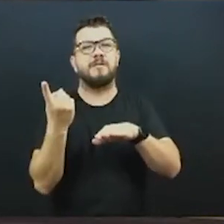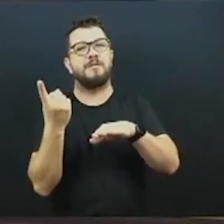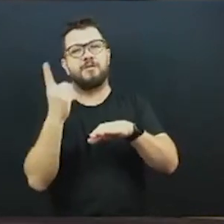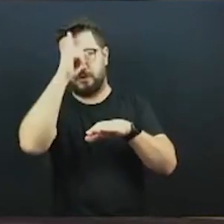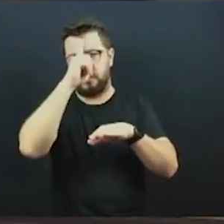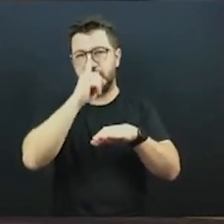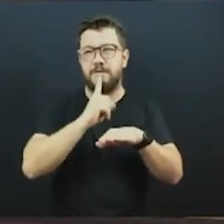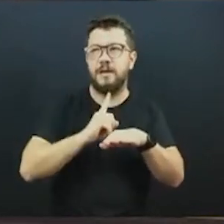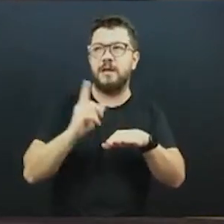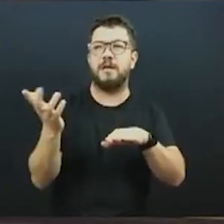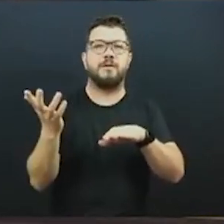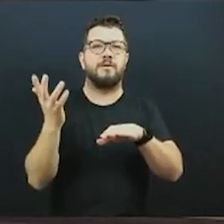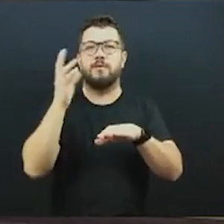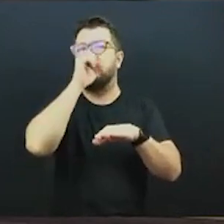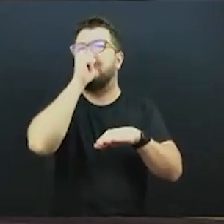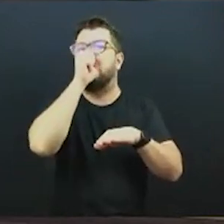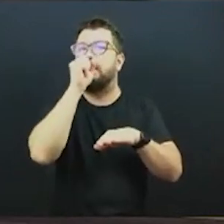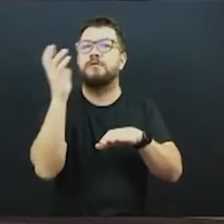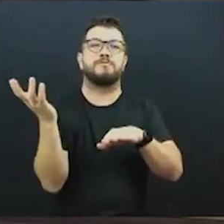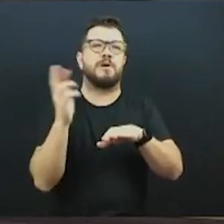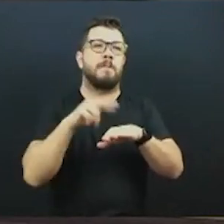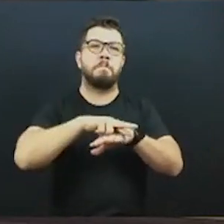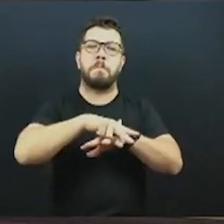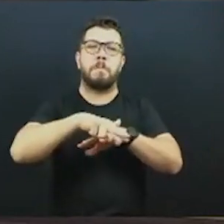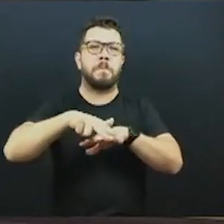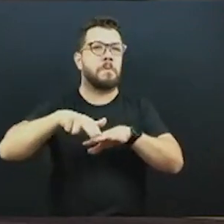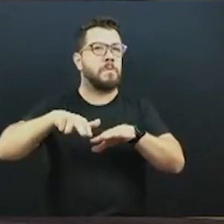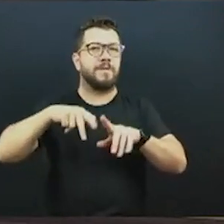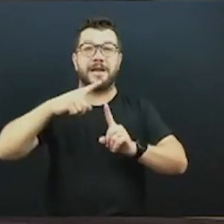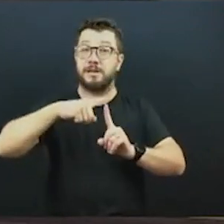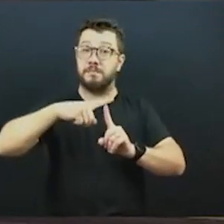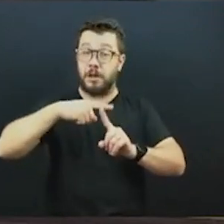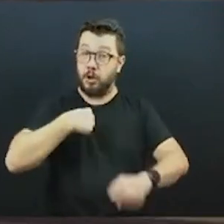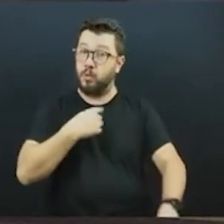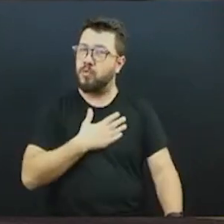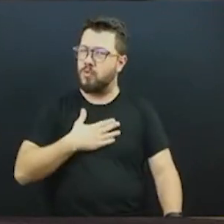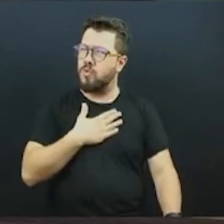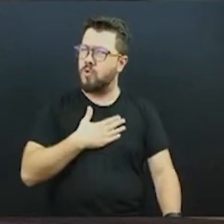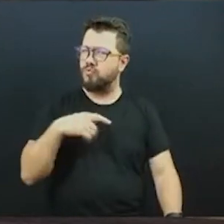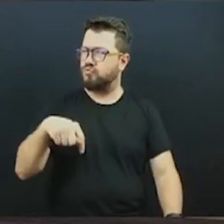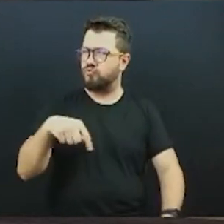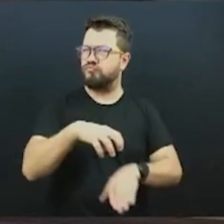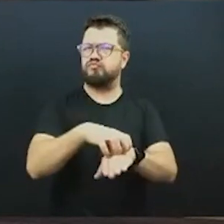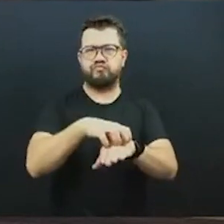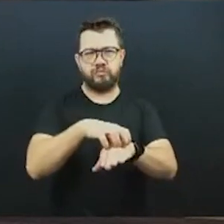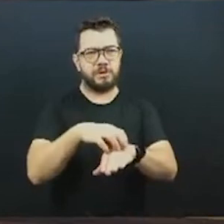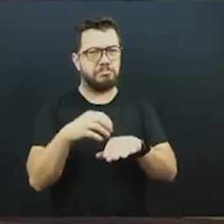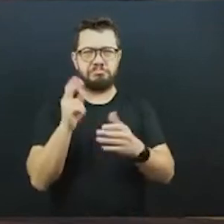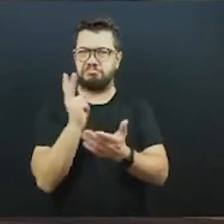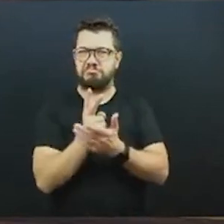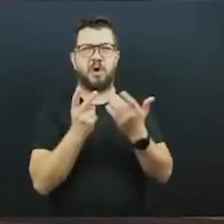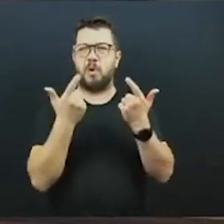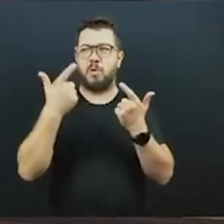vai. Então, eu gosto do transporte de Curitiba, já andei de ônibus em outras cidades e,